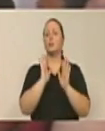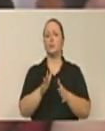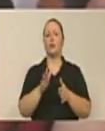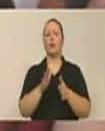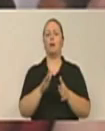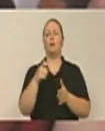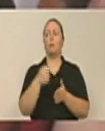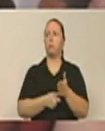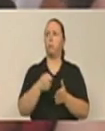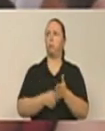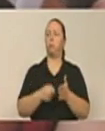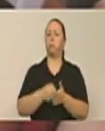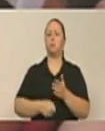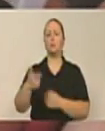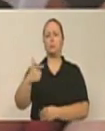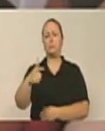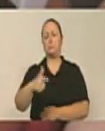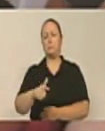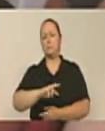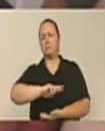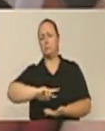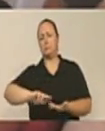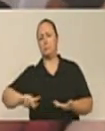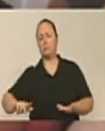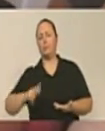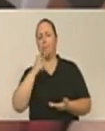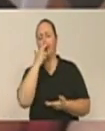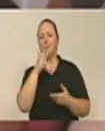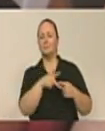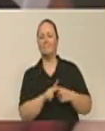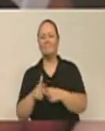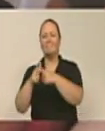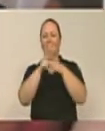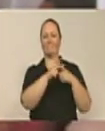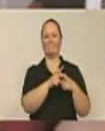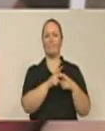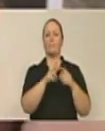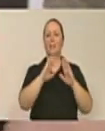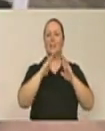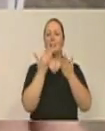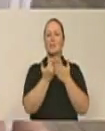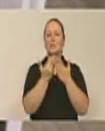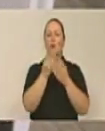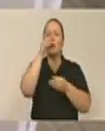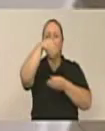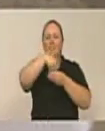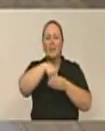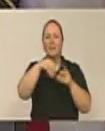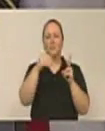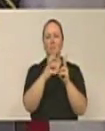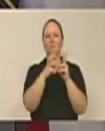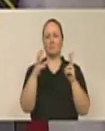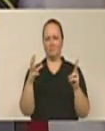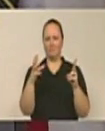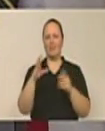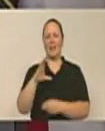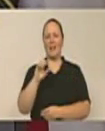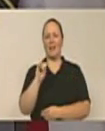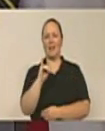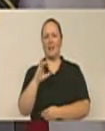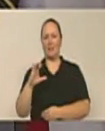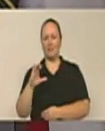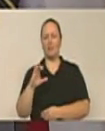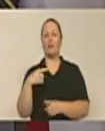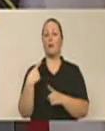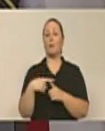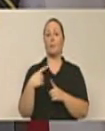trigésima, enfim, perdemos as contas, a reforma do Caique e da Velha Grande. Na verdade, a cobertura, o telhado, para que sejam resolvidos os problemas de infiltrações,